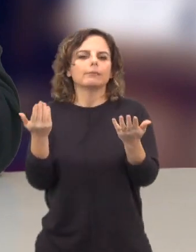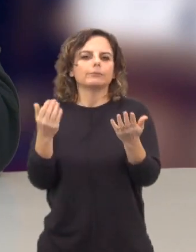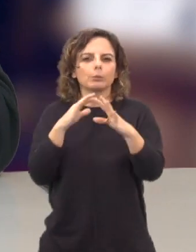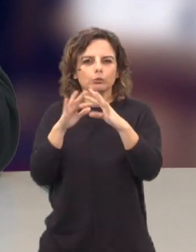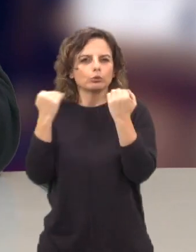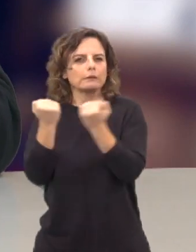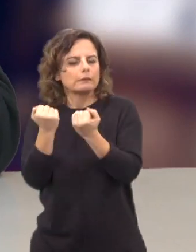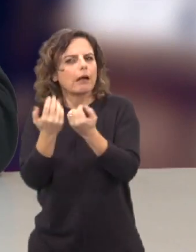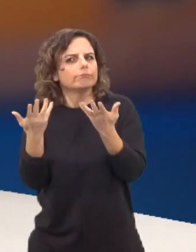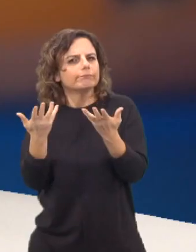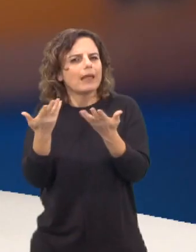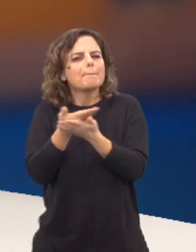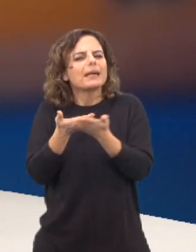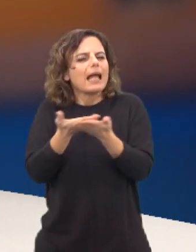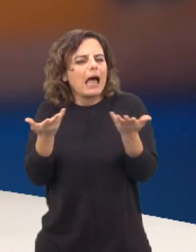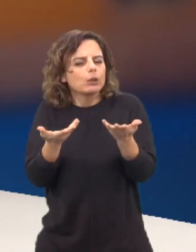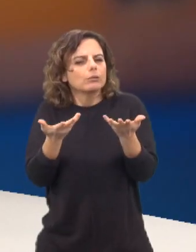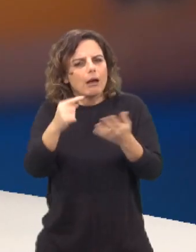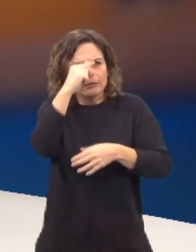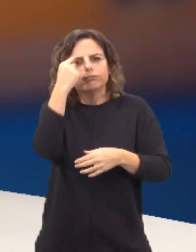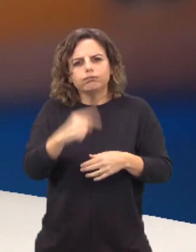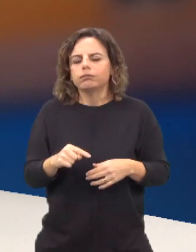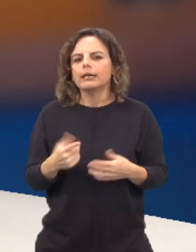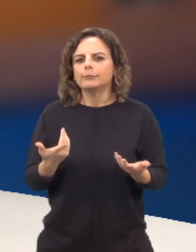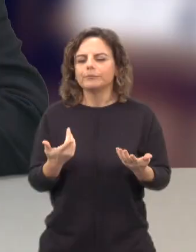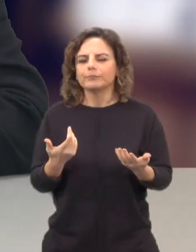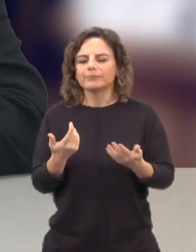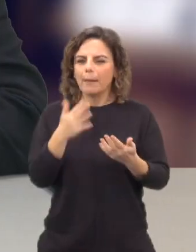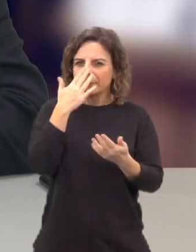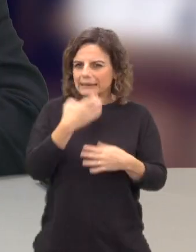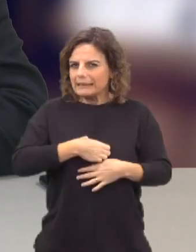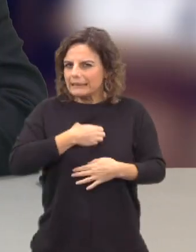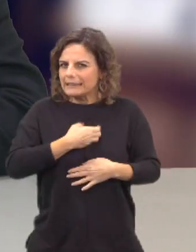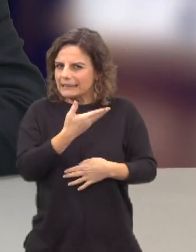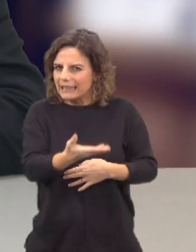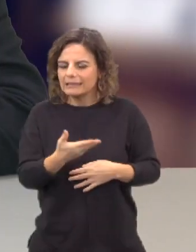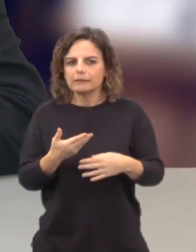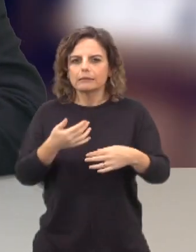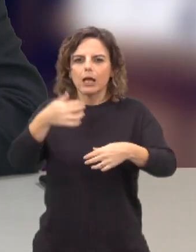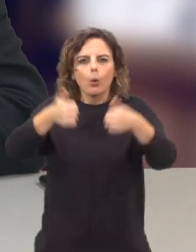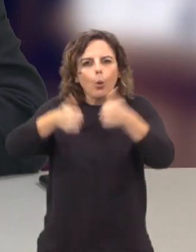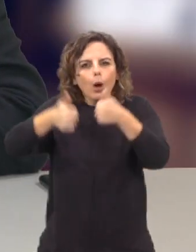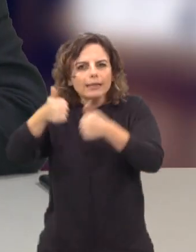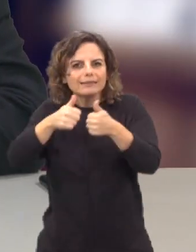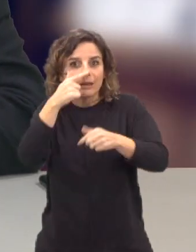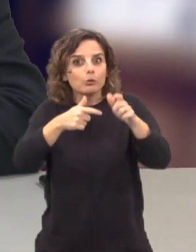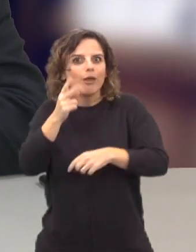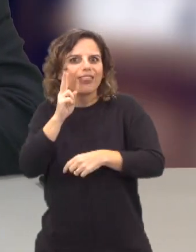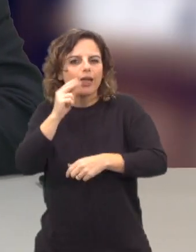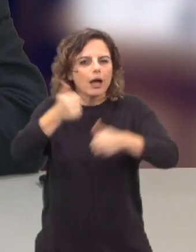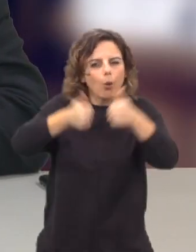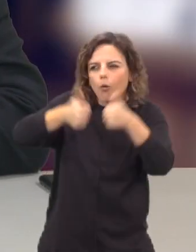um mercado difícil. E, portanto, esta sensação que notamos de que a concorrência ou